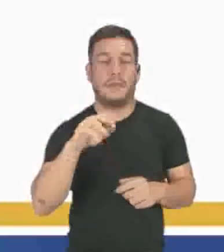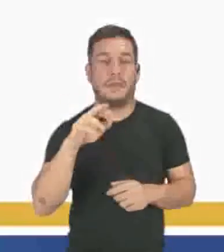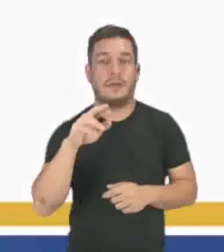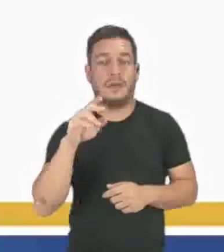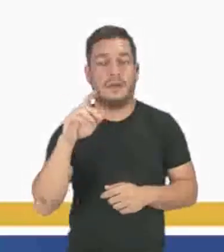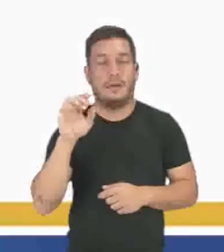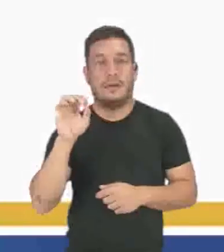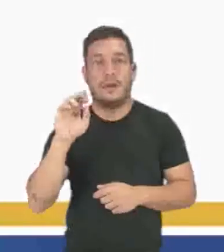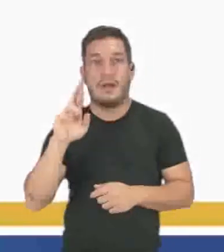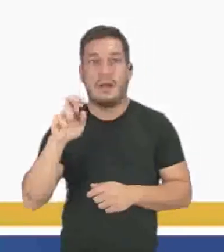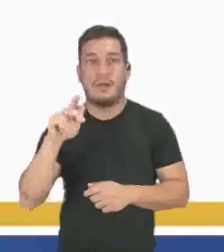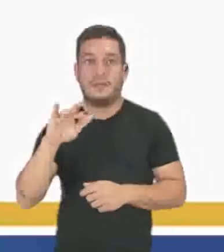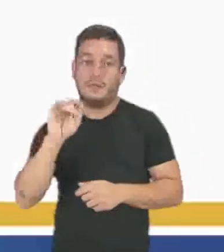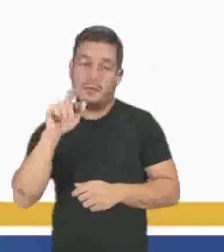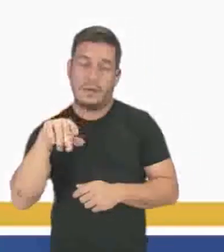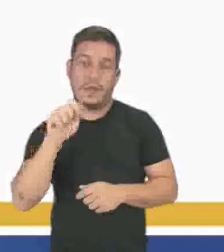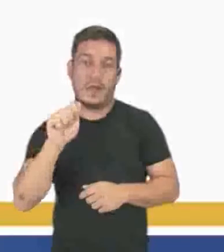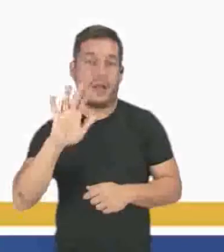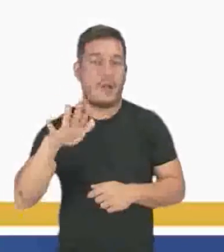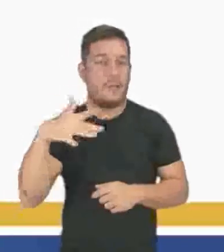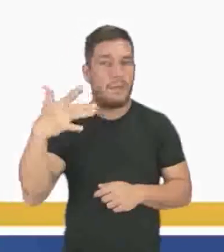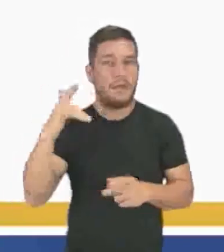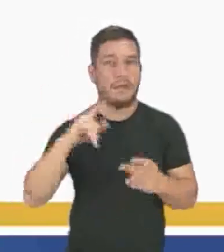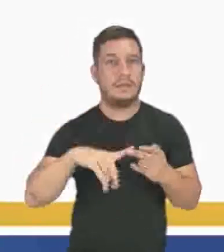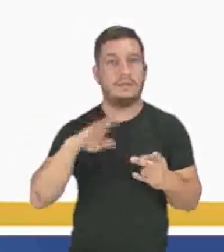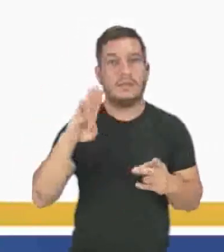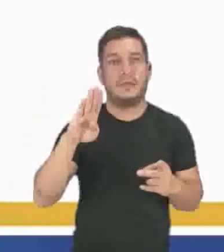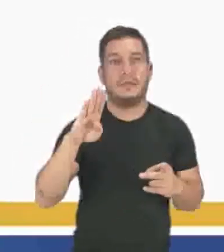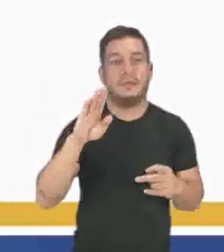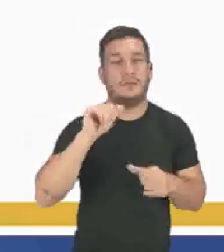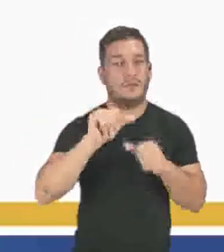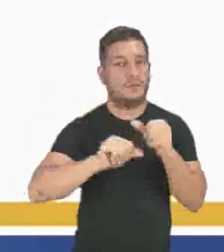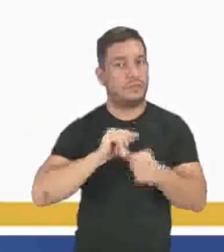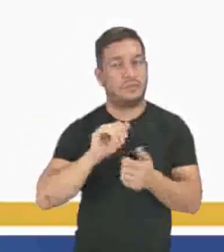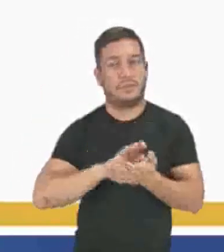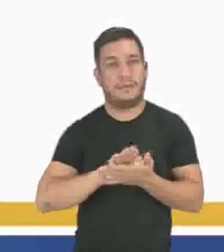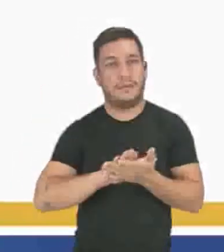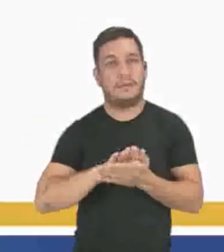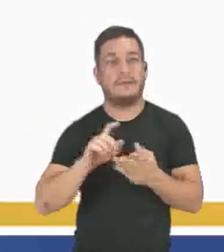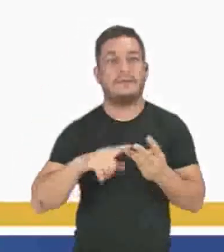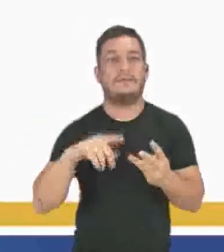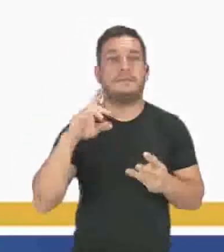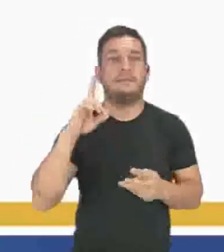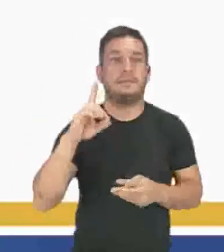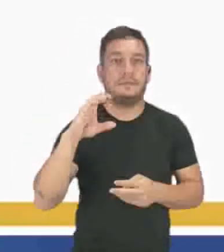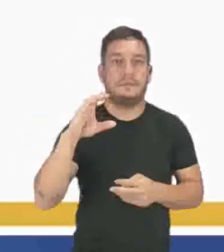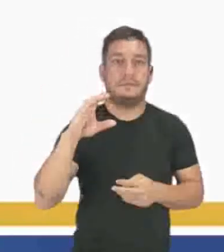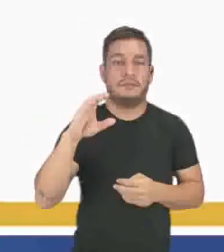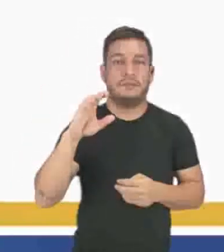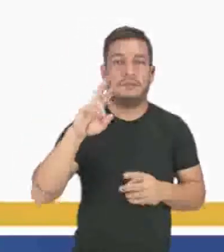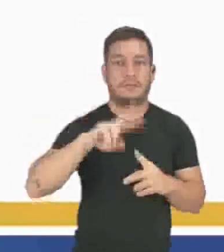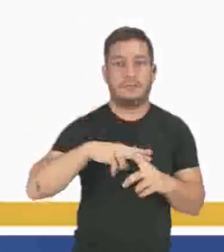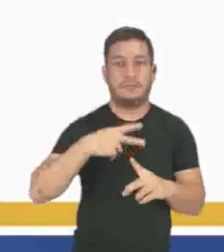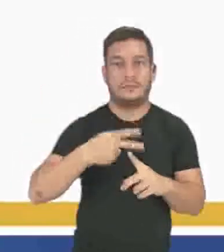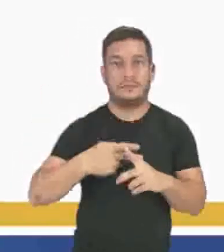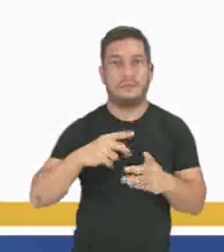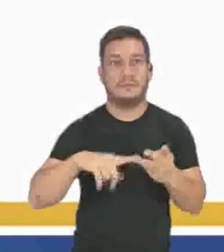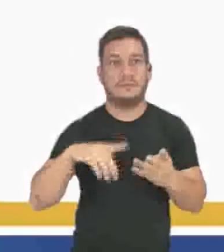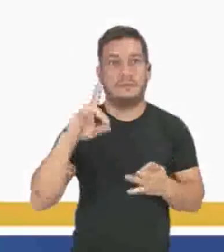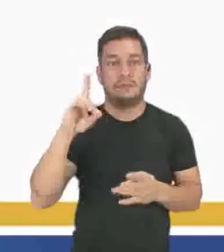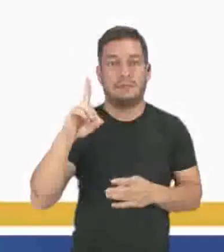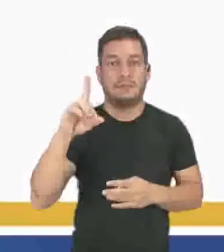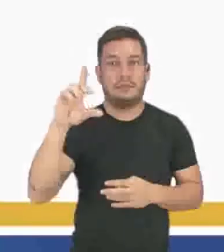reação, letra A, aumenta? Letra B, não se altera? Letra C, duplica?